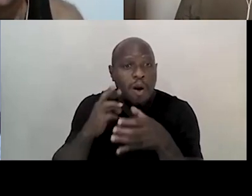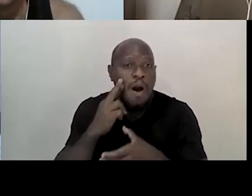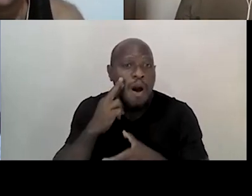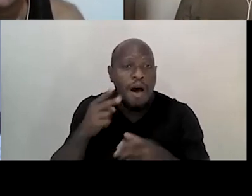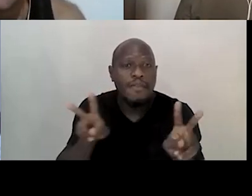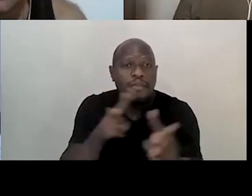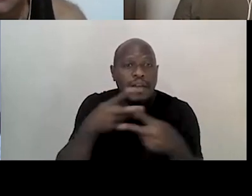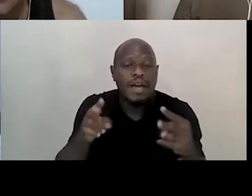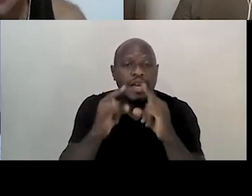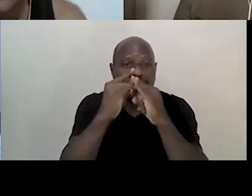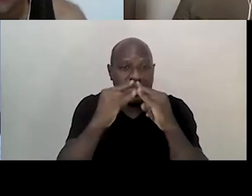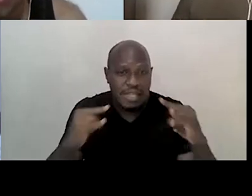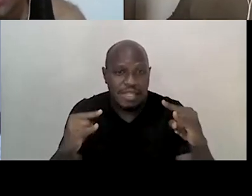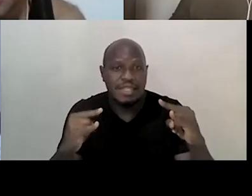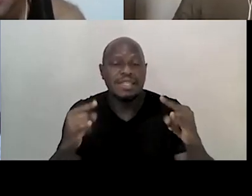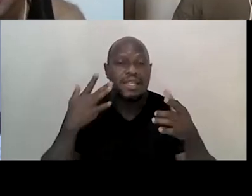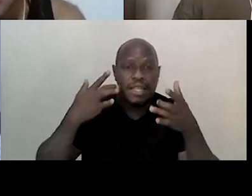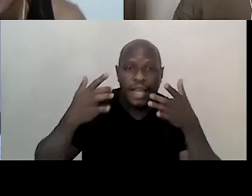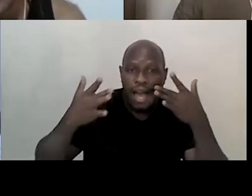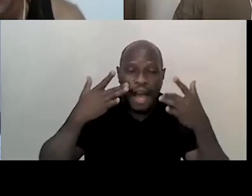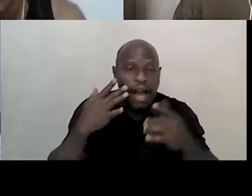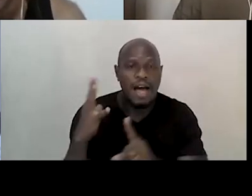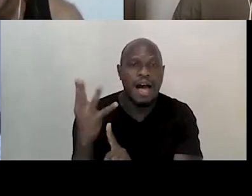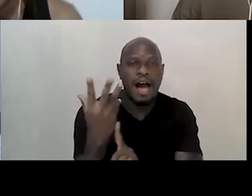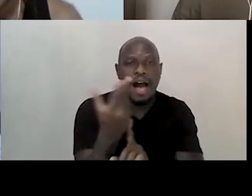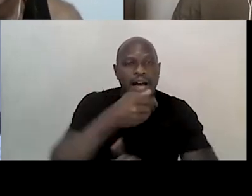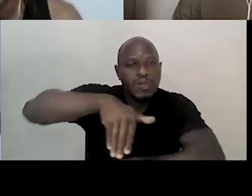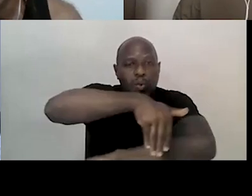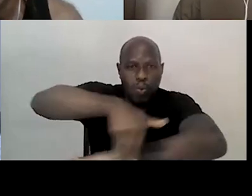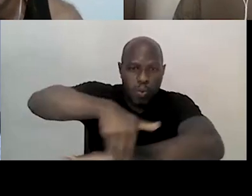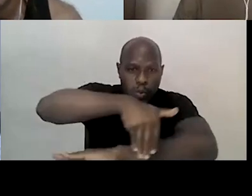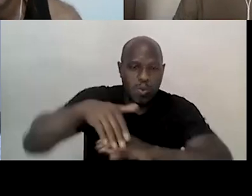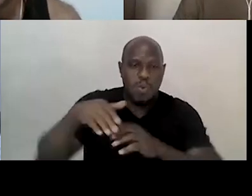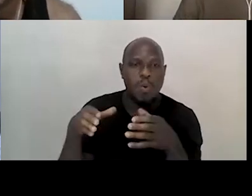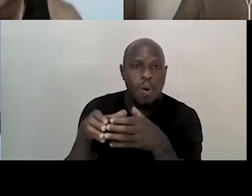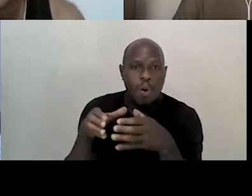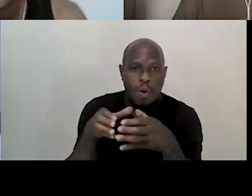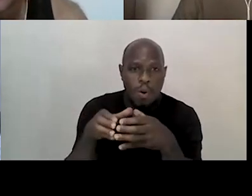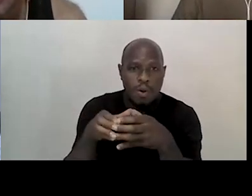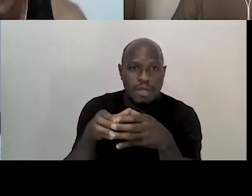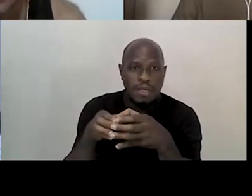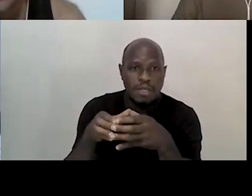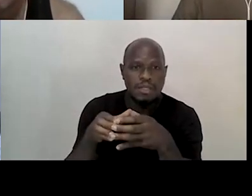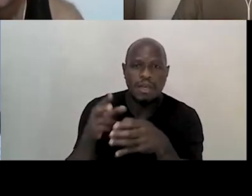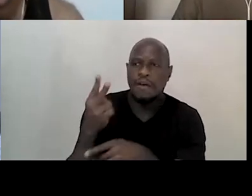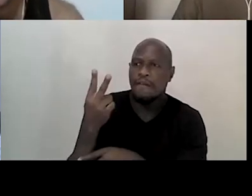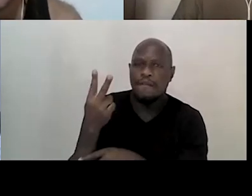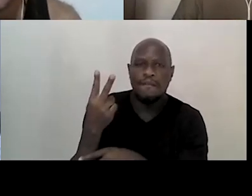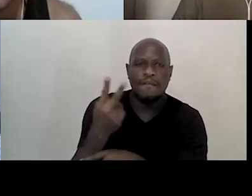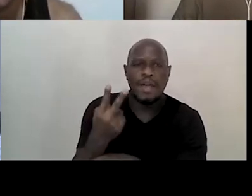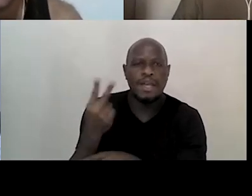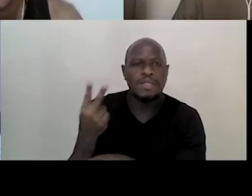e de arte de rua. Esse grupo, são 22 anos de trajetória,